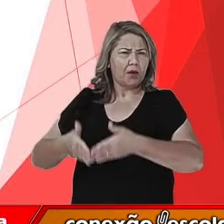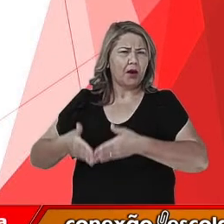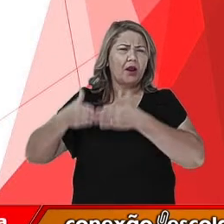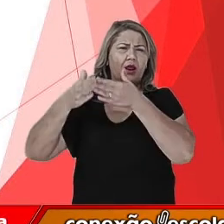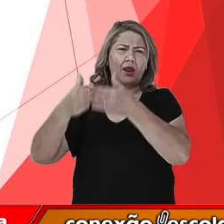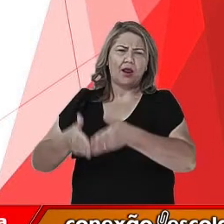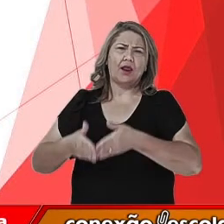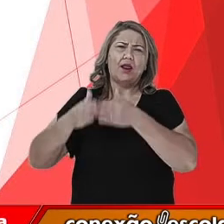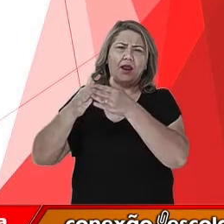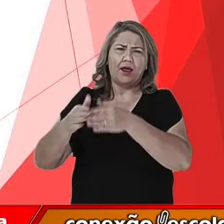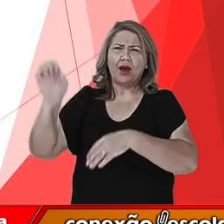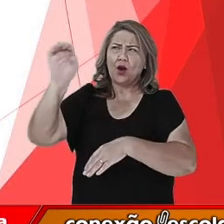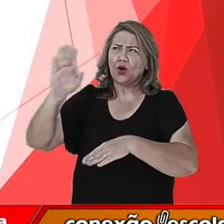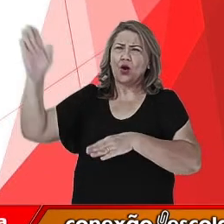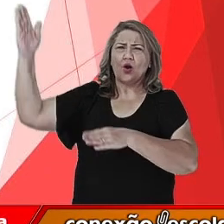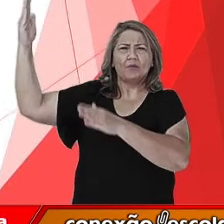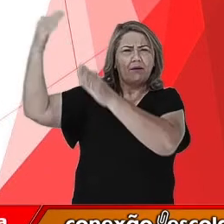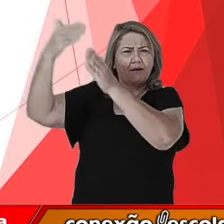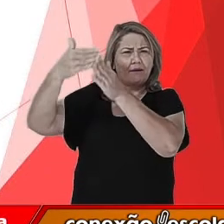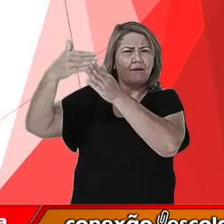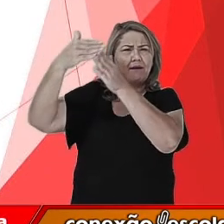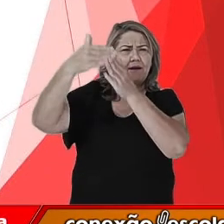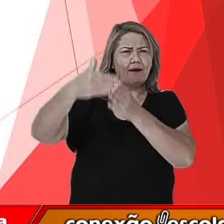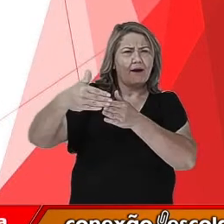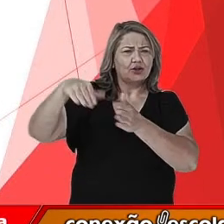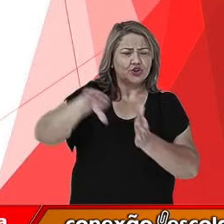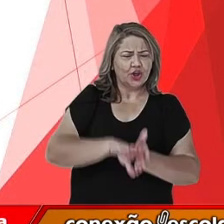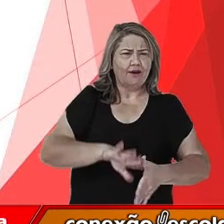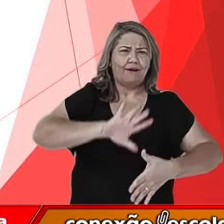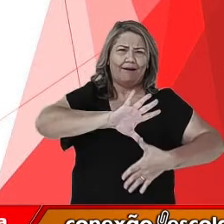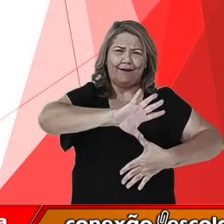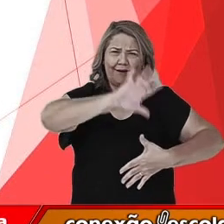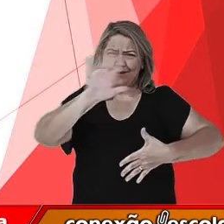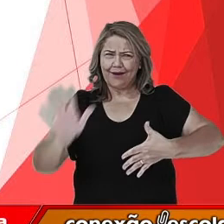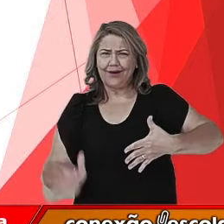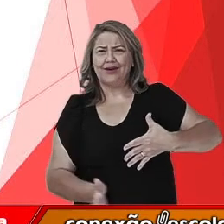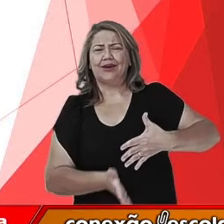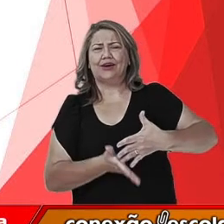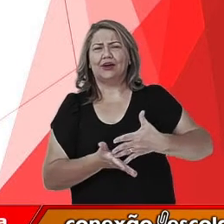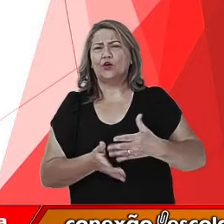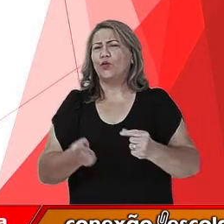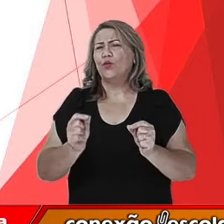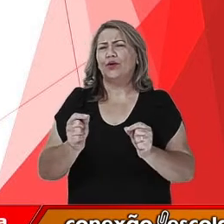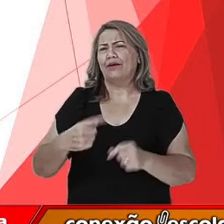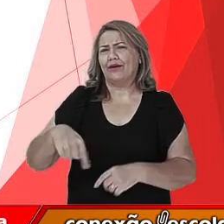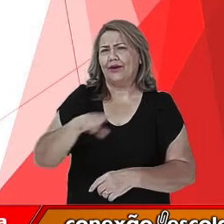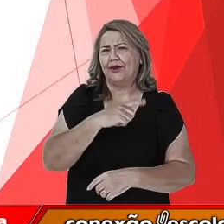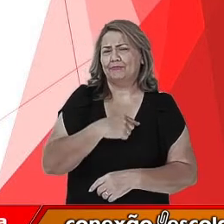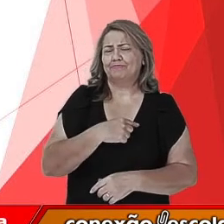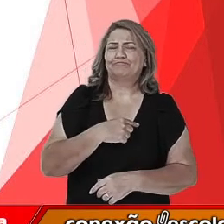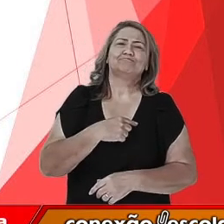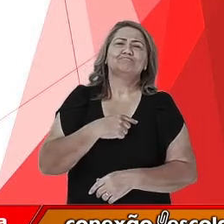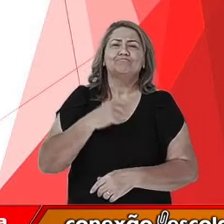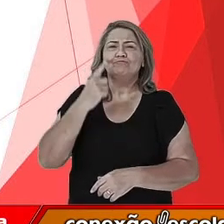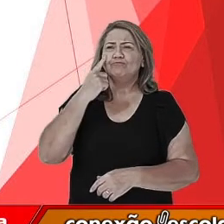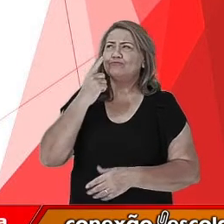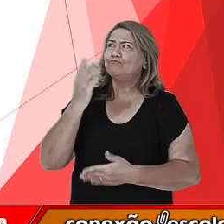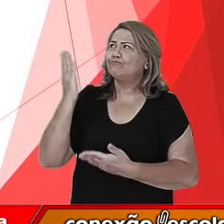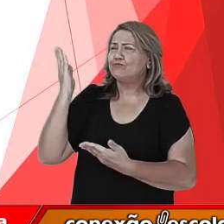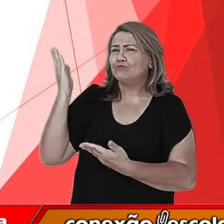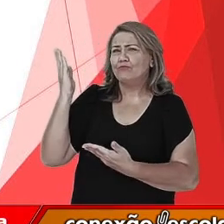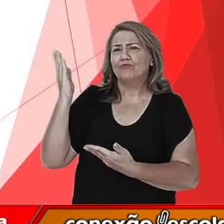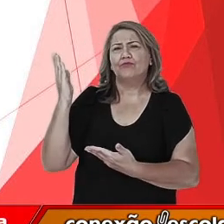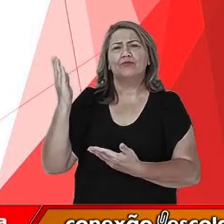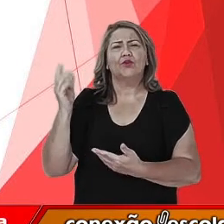em busca de novos continentes, em busca de novos territórios, o que é que nós temos? Nós temos uma relação